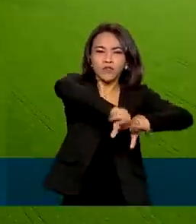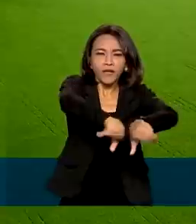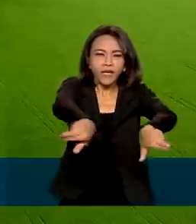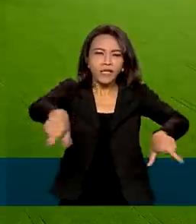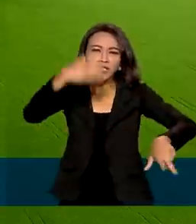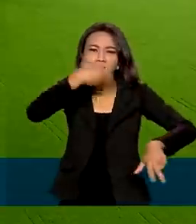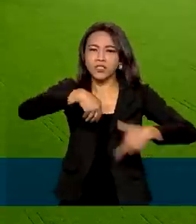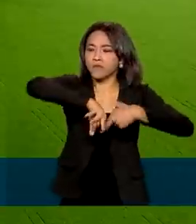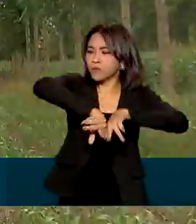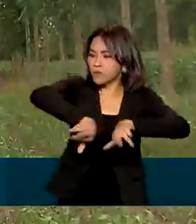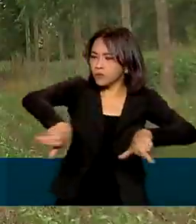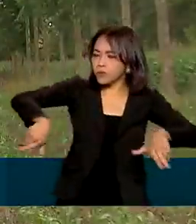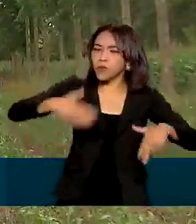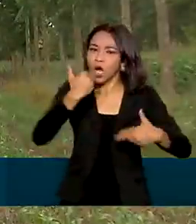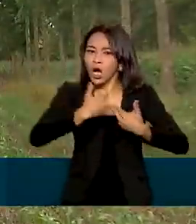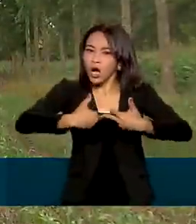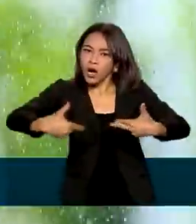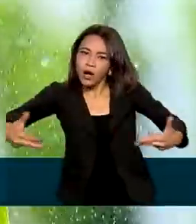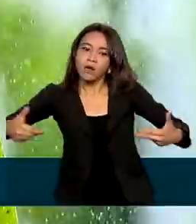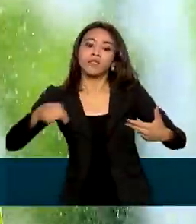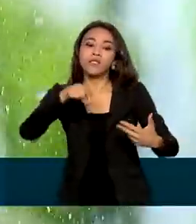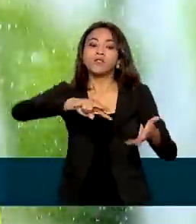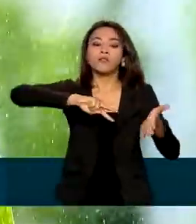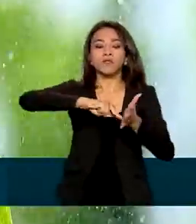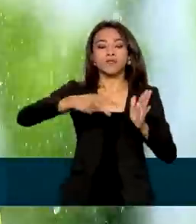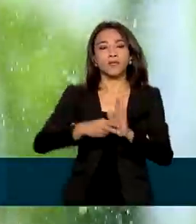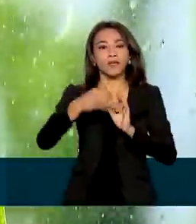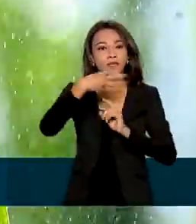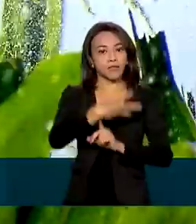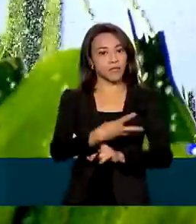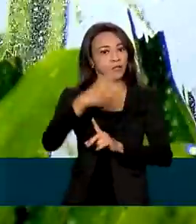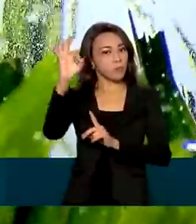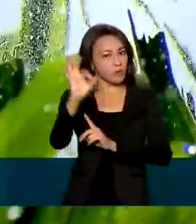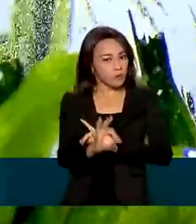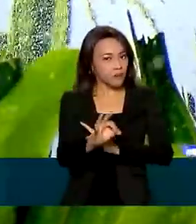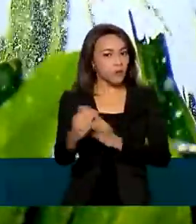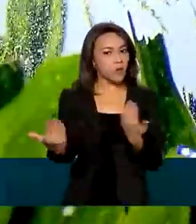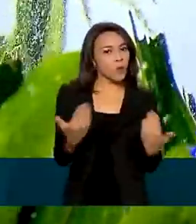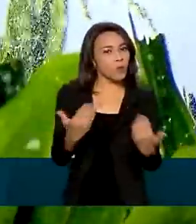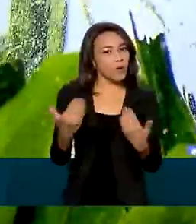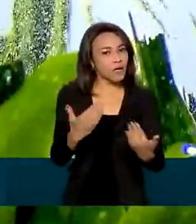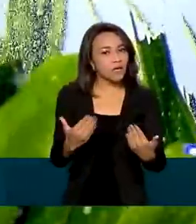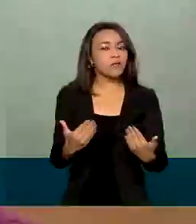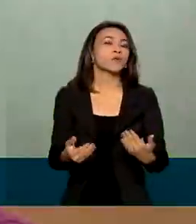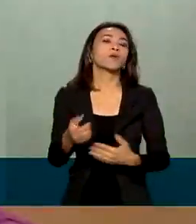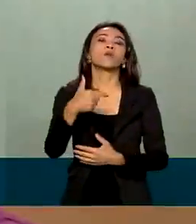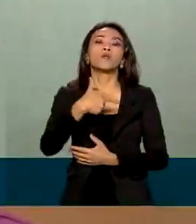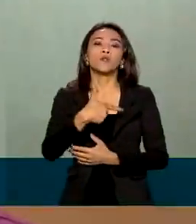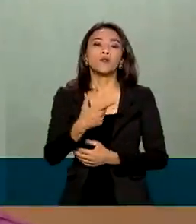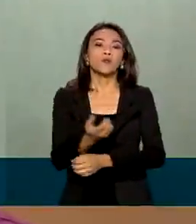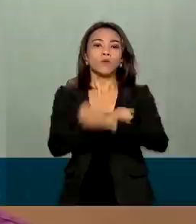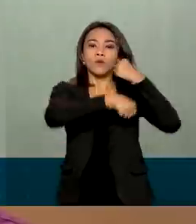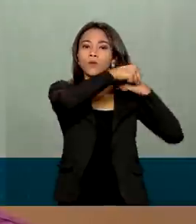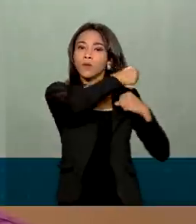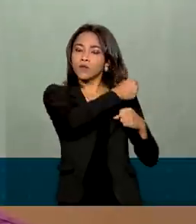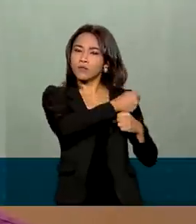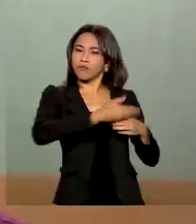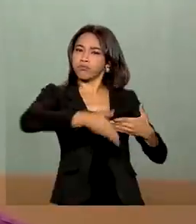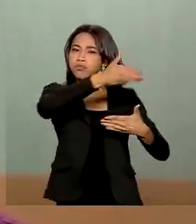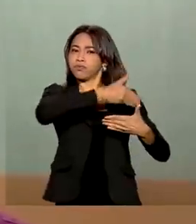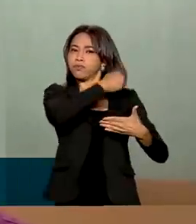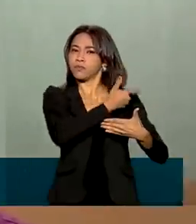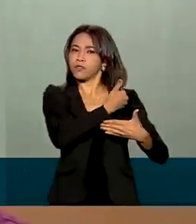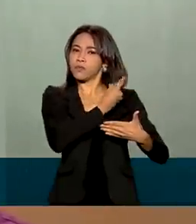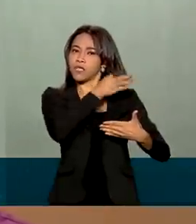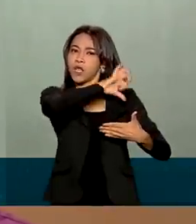representa um crescimento de quase 3% na comparação com 2019. No ano que foi marcado pela